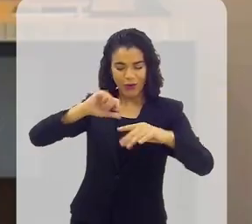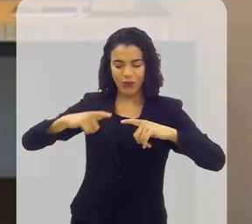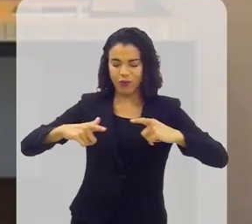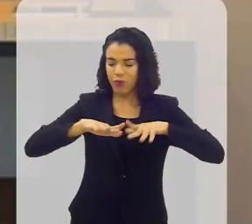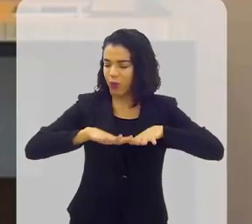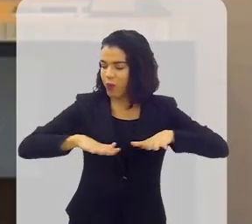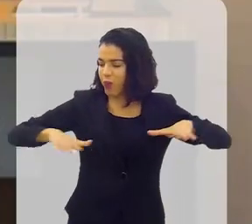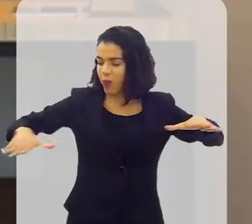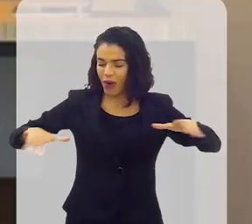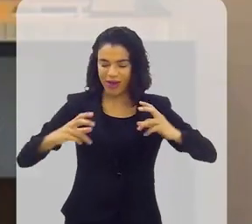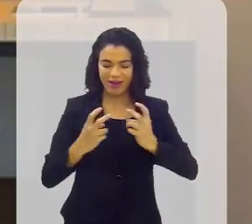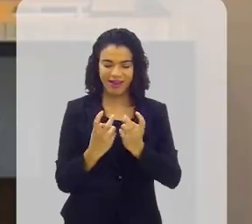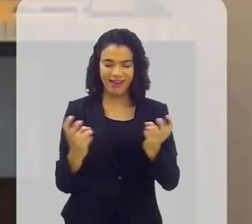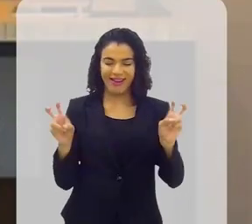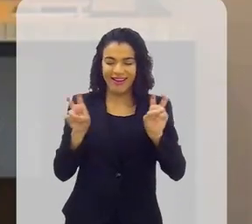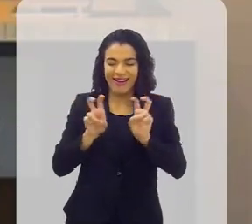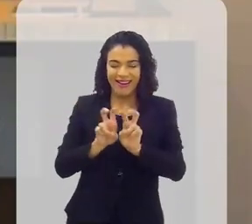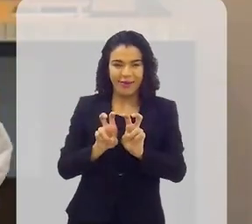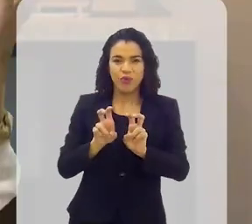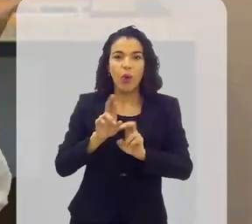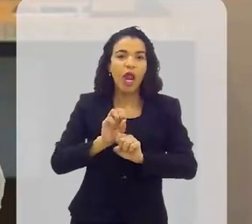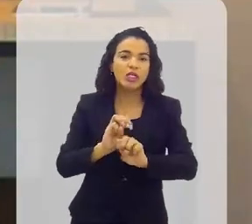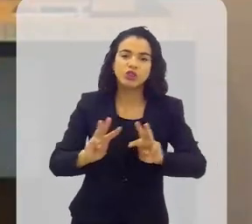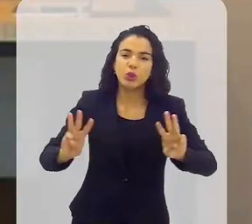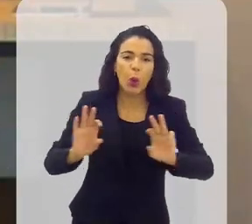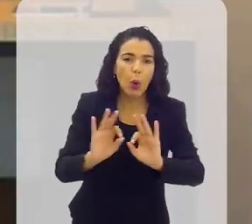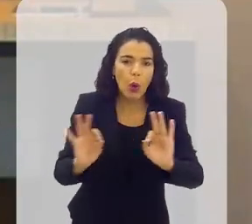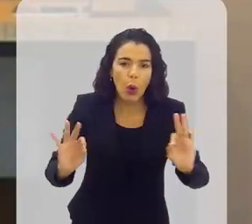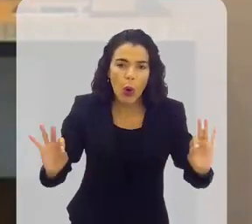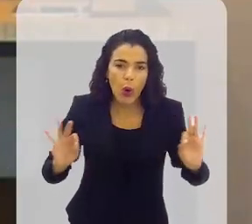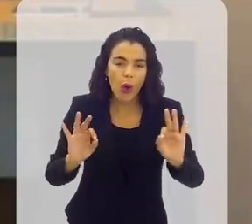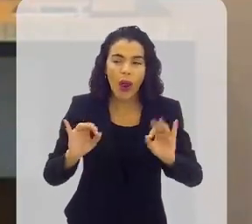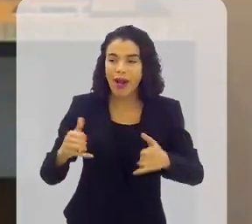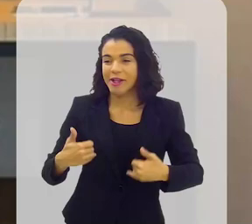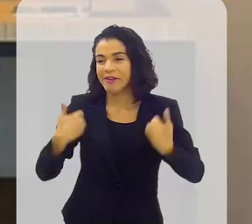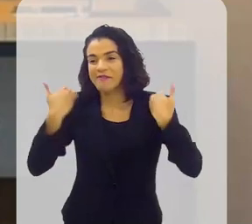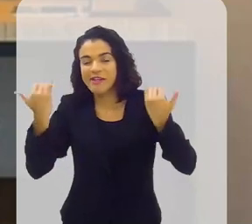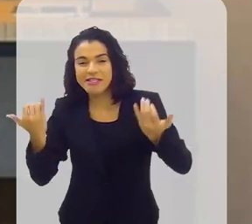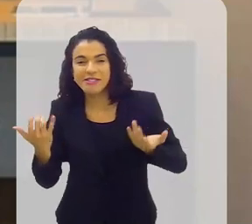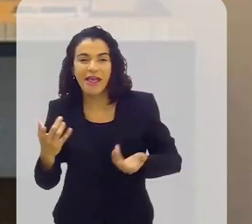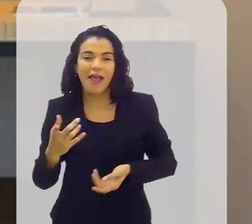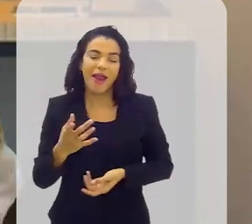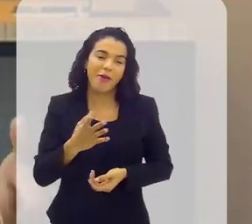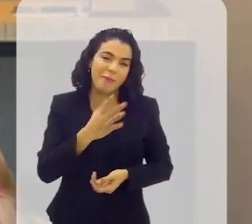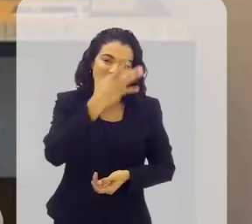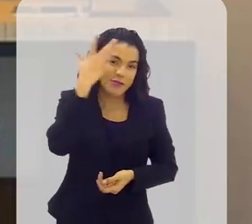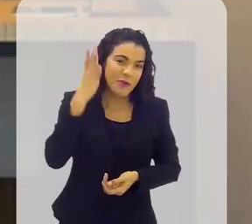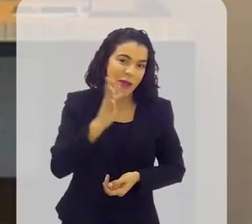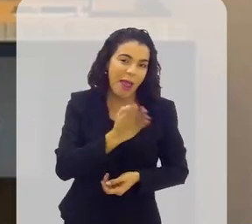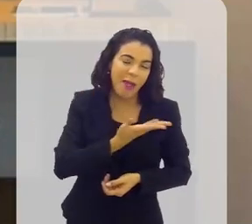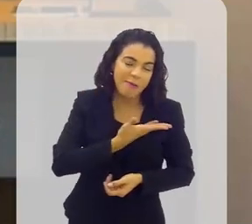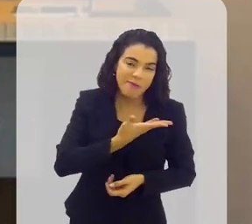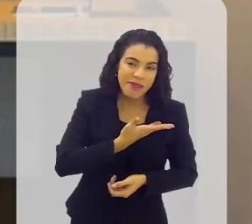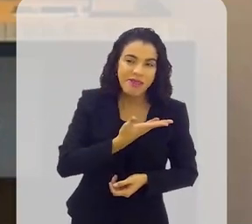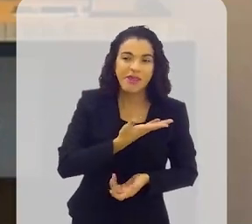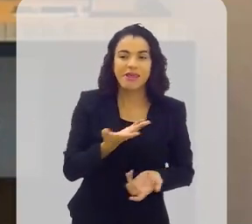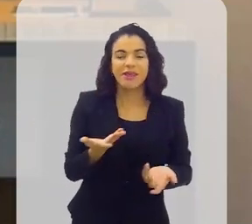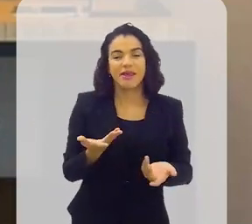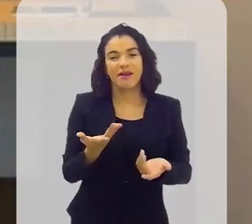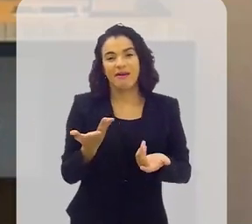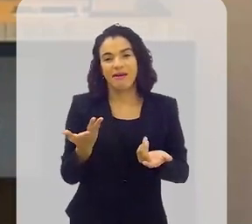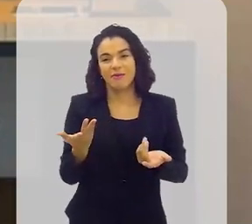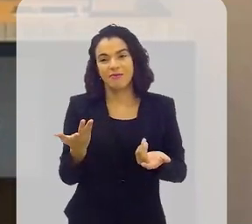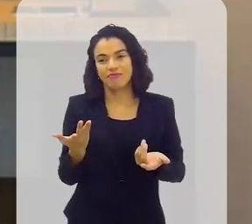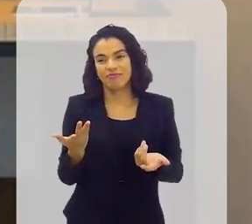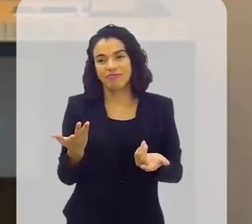casas das pessoas. Não eram shows, não eram aniversário de alguém conhecido, que a galera